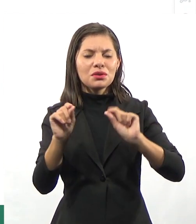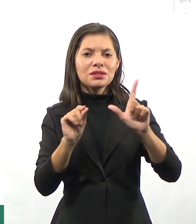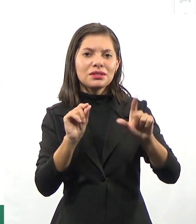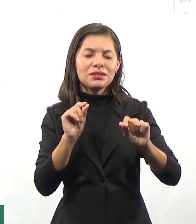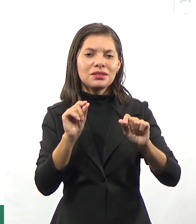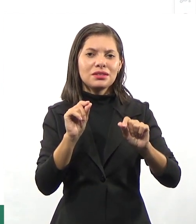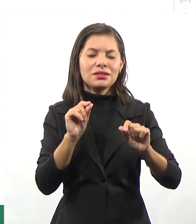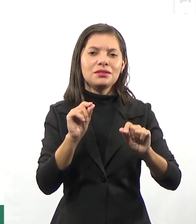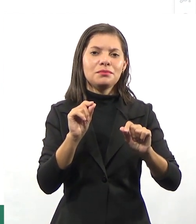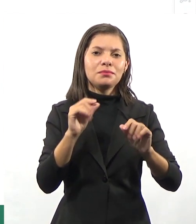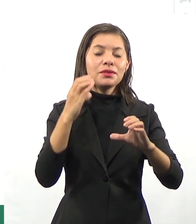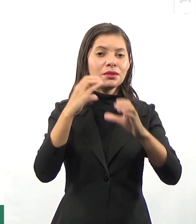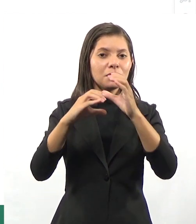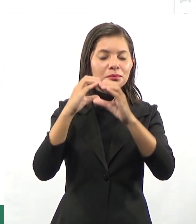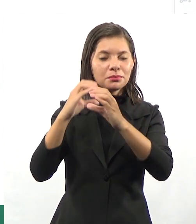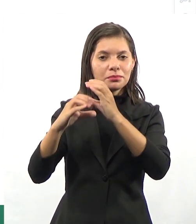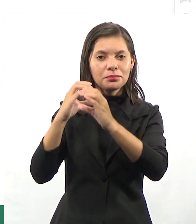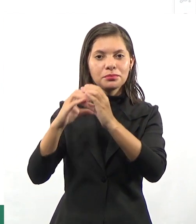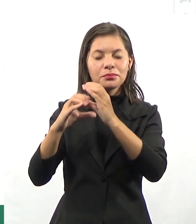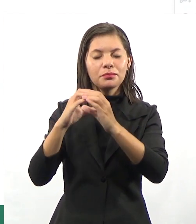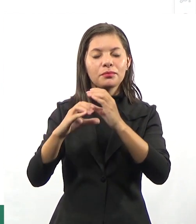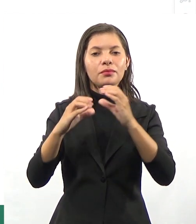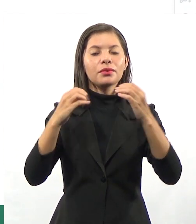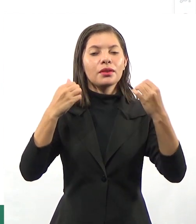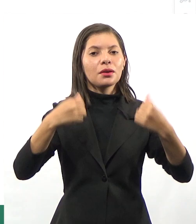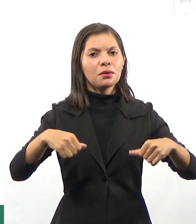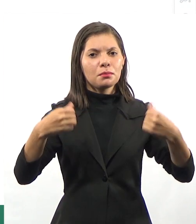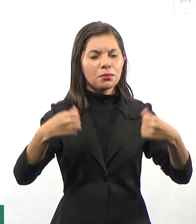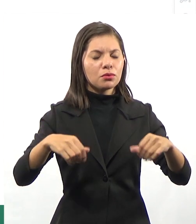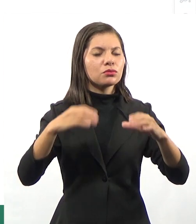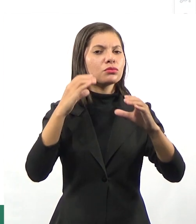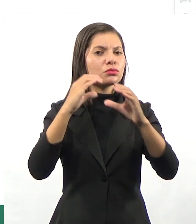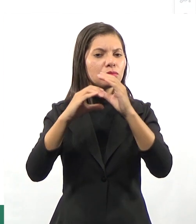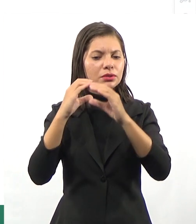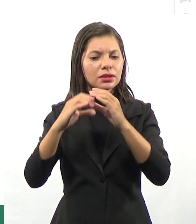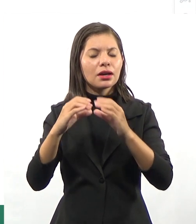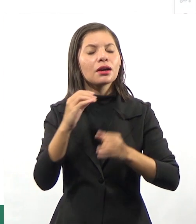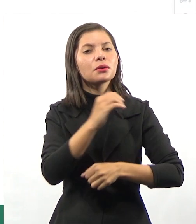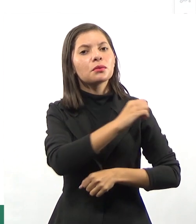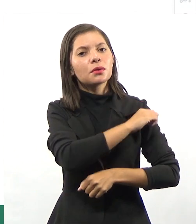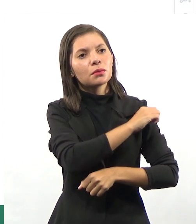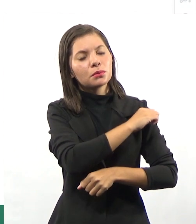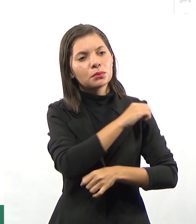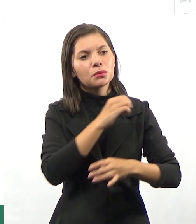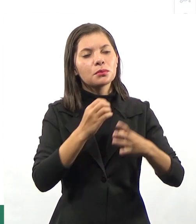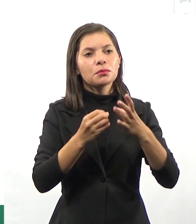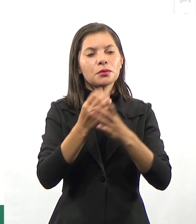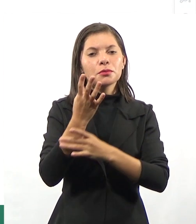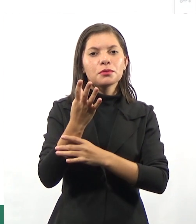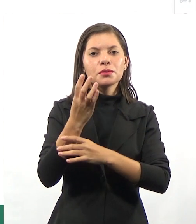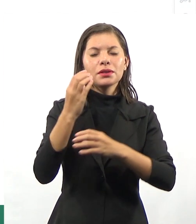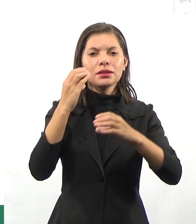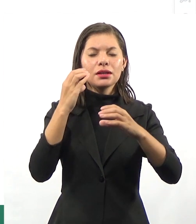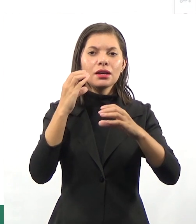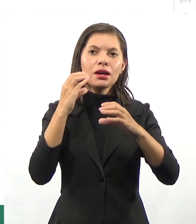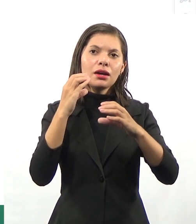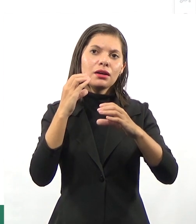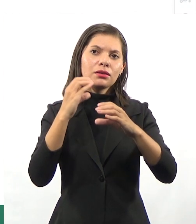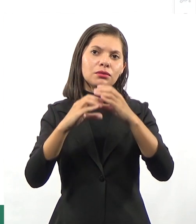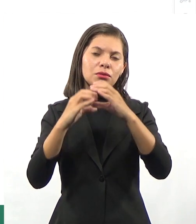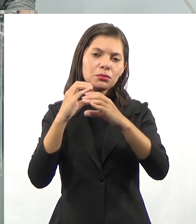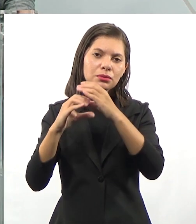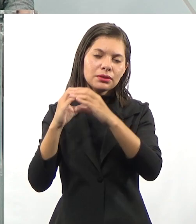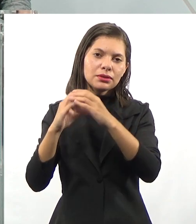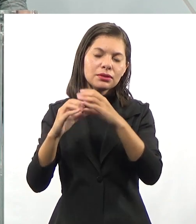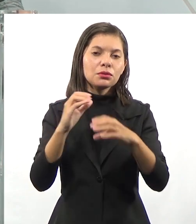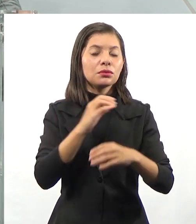na tela, e ainda a comunicação. Posso me comunicar com aquele aluno, posso promover a comunicação entre